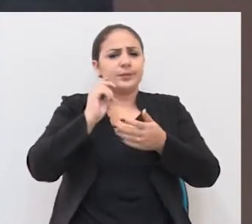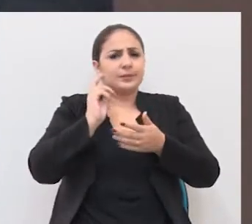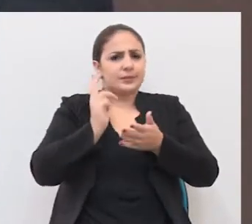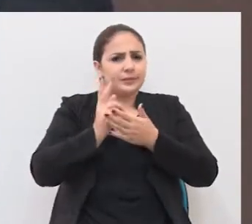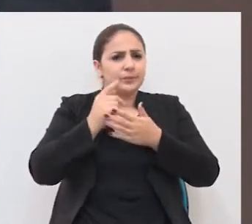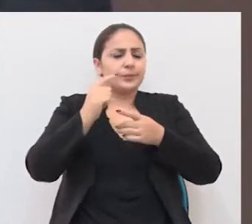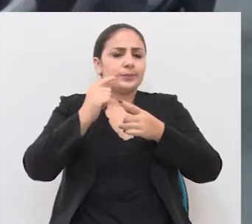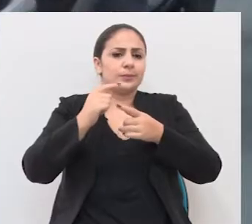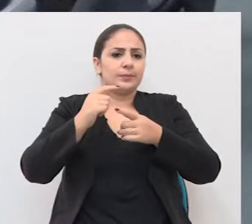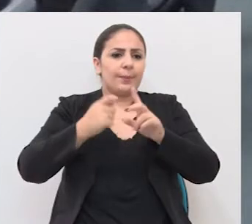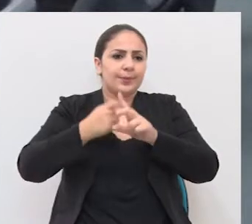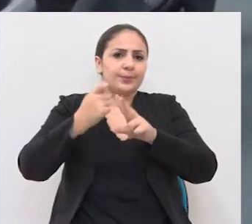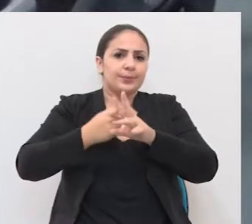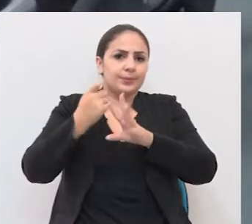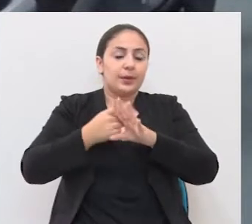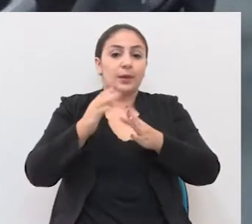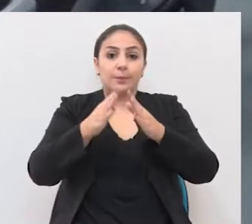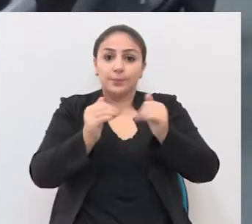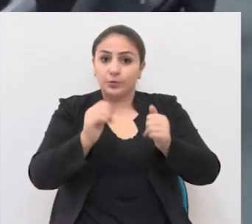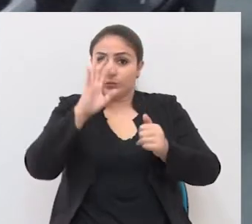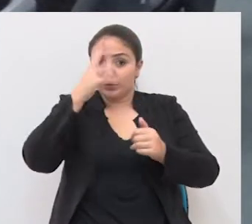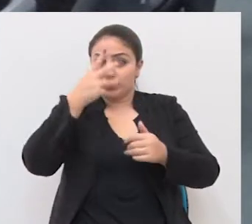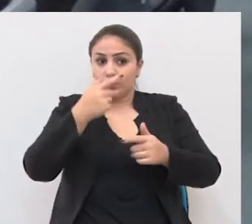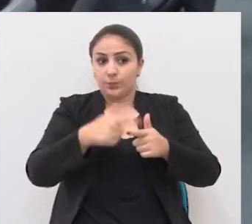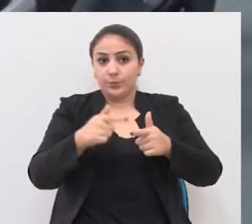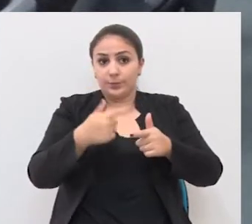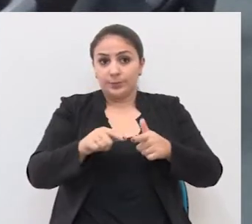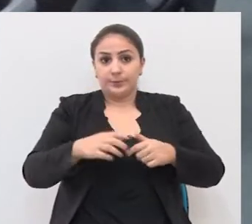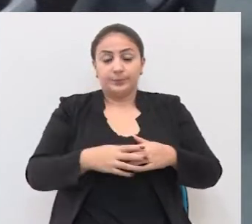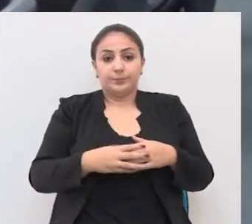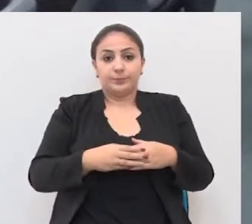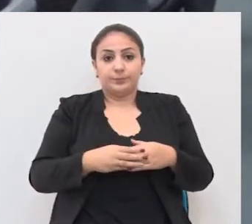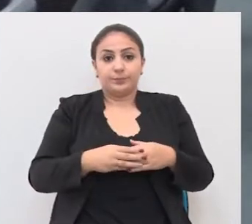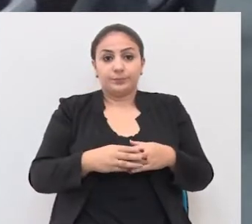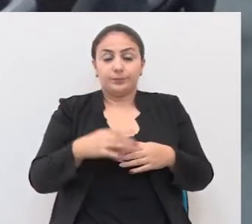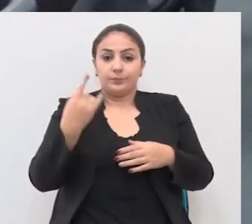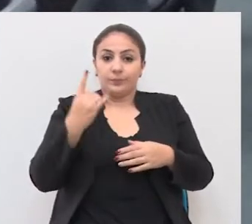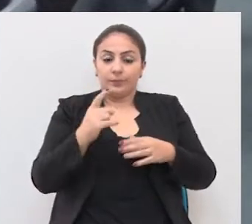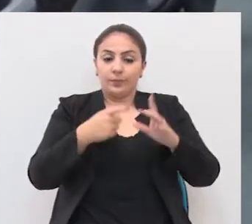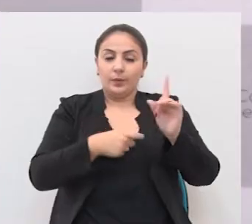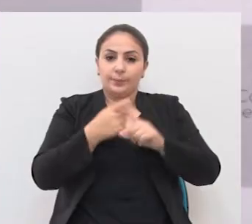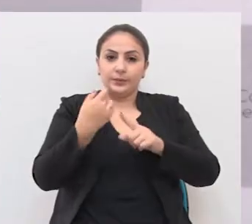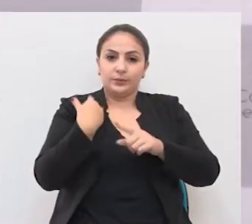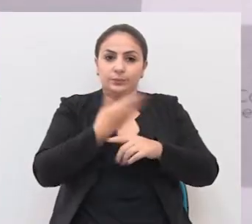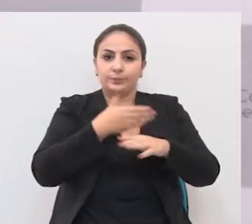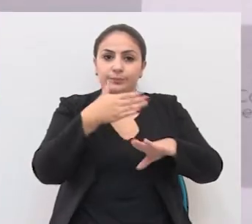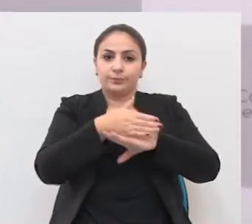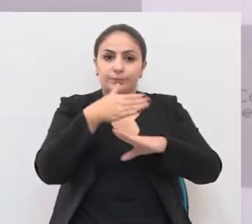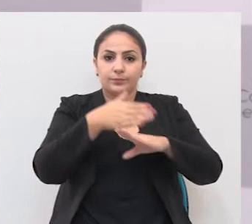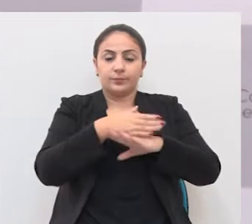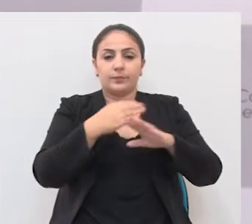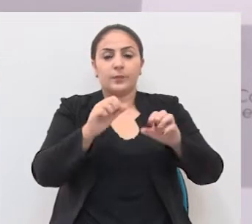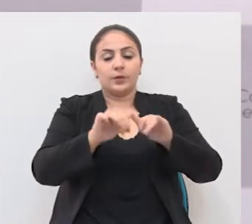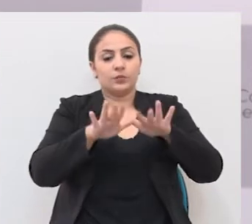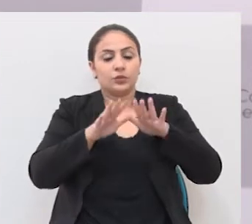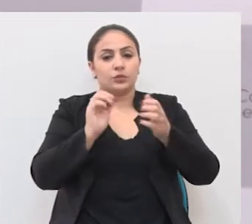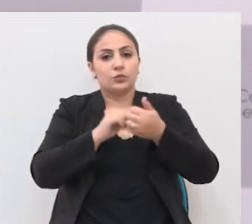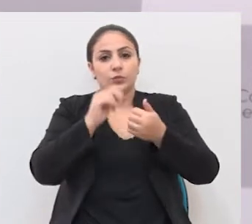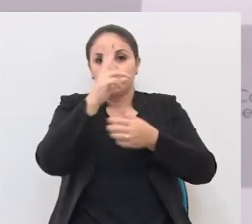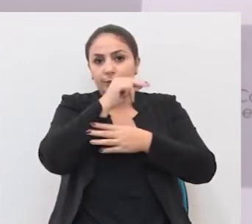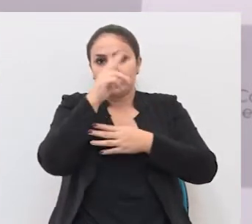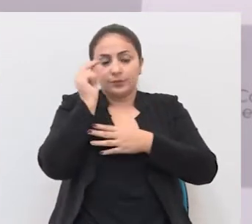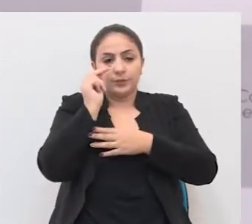há vários meses e cobrou resoluções para o conflito. No último mês nós participamos de uma audiência com o senhor prefeito